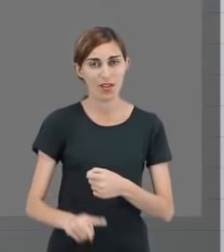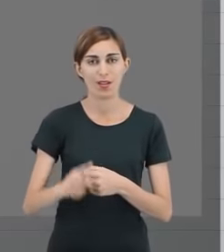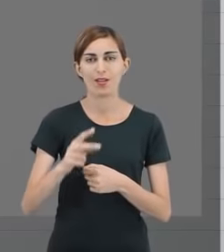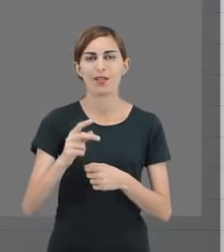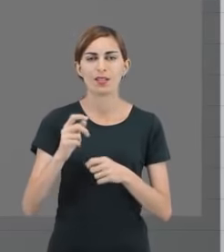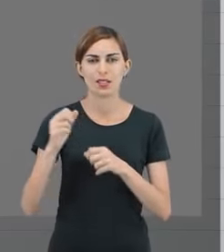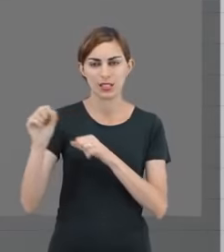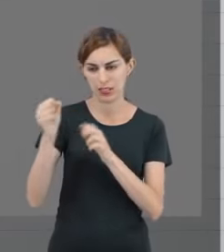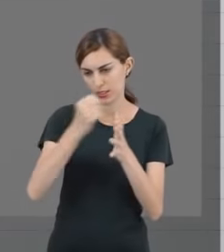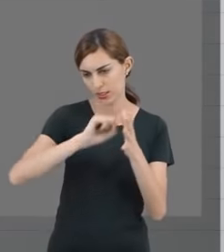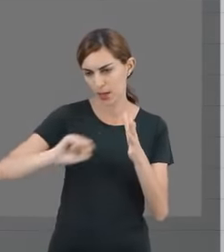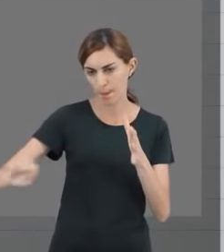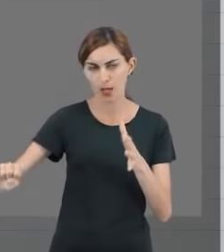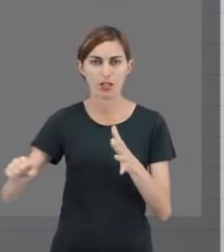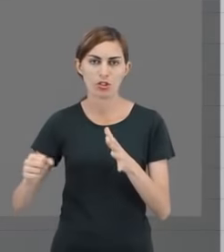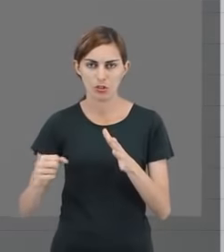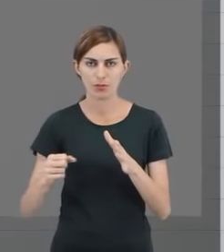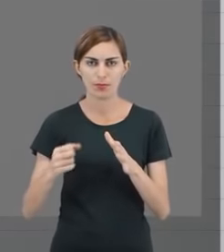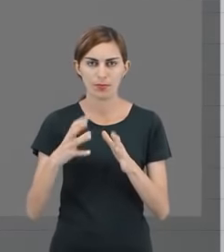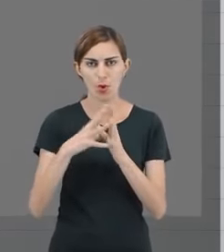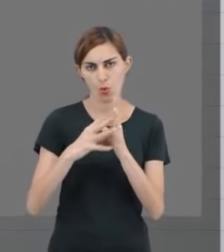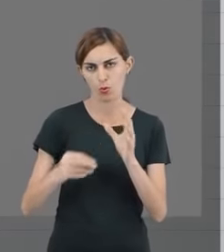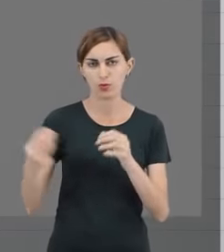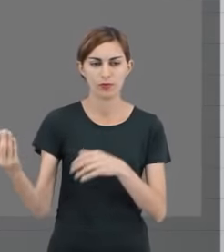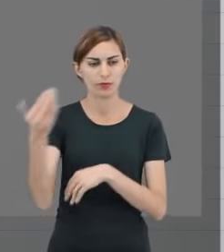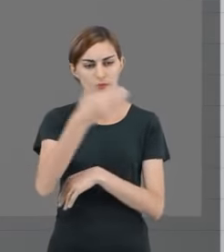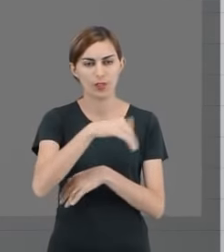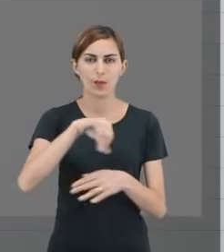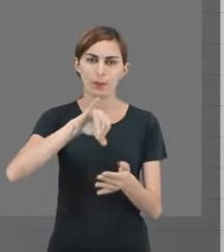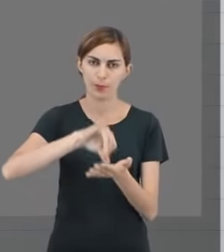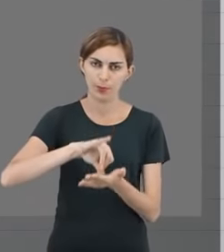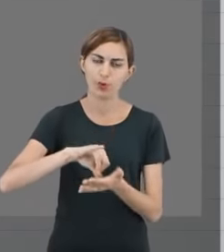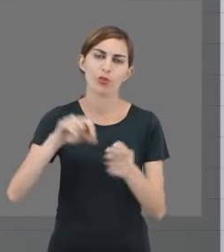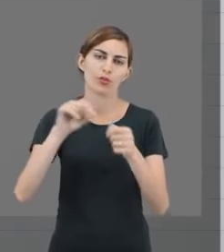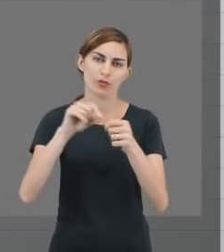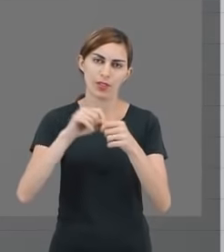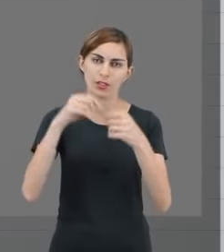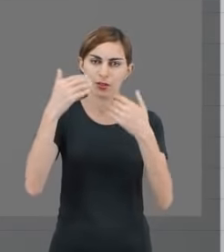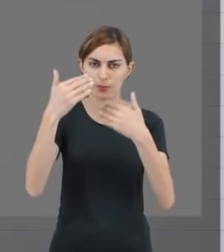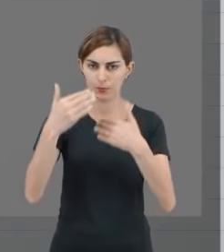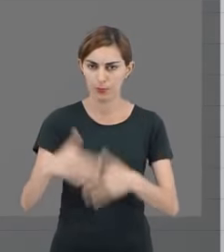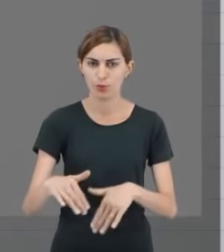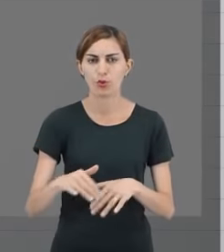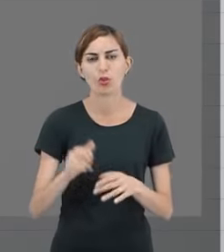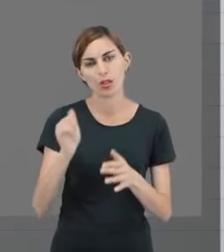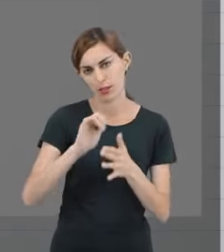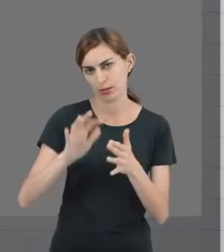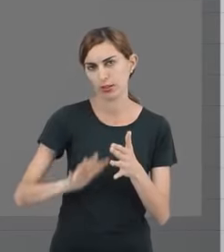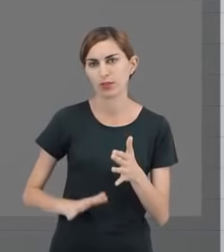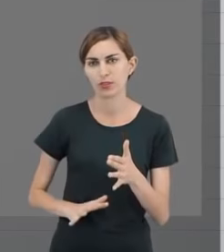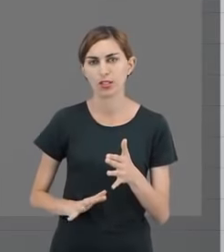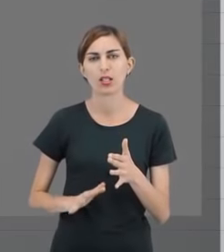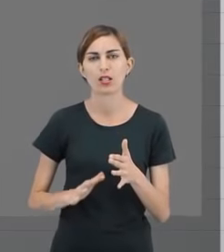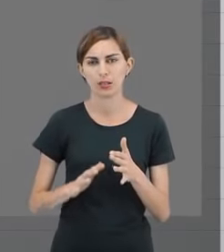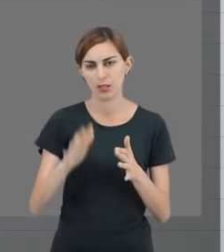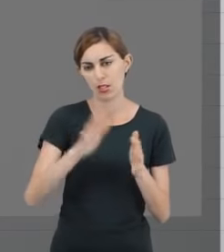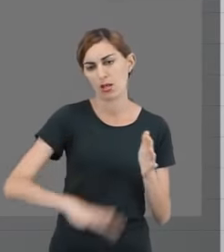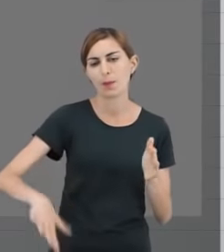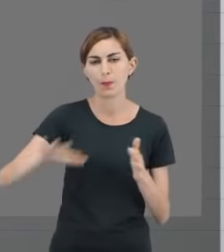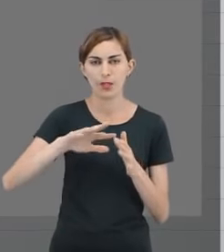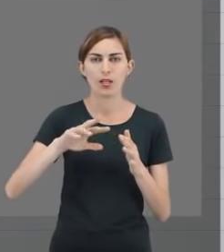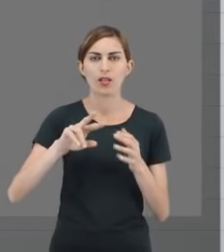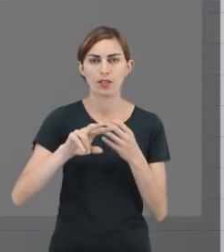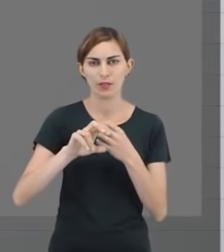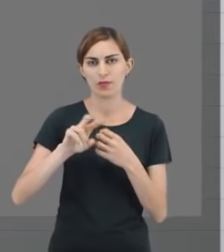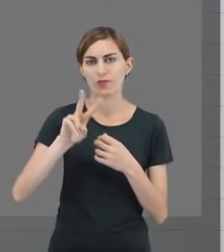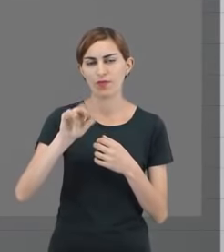semestre, por módulo, você vai ao polo e faz essa atividade no ambiente virtual.